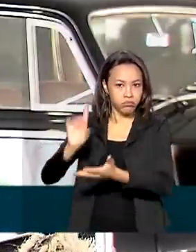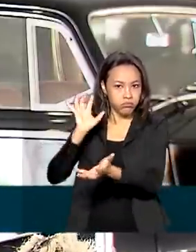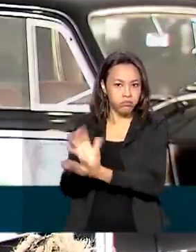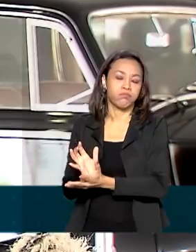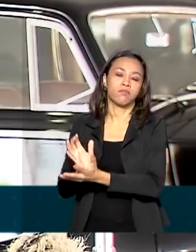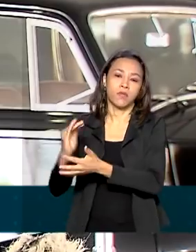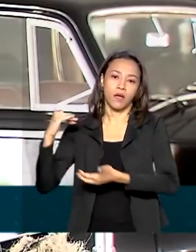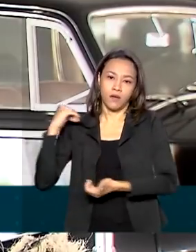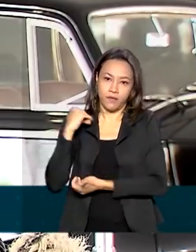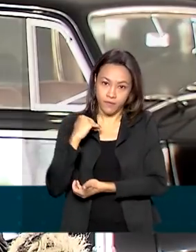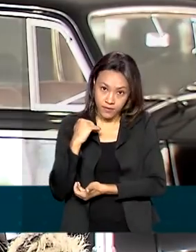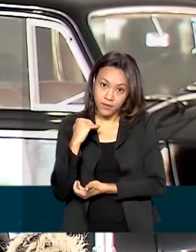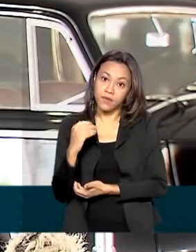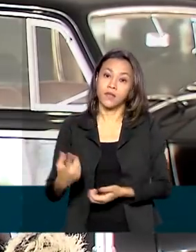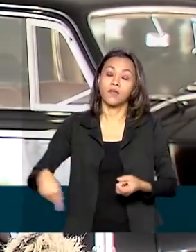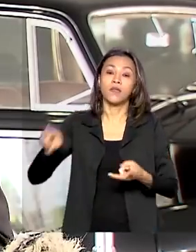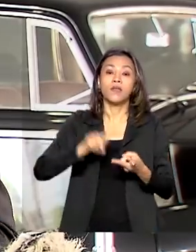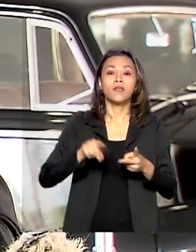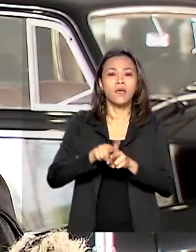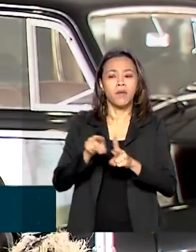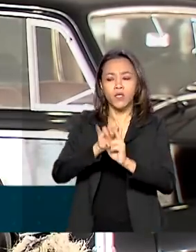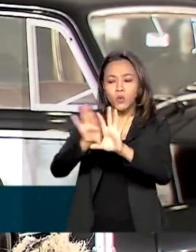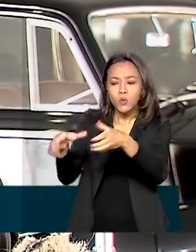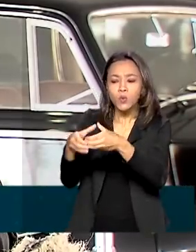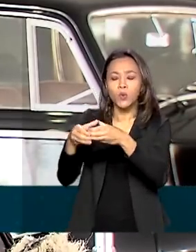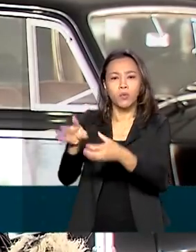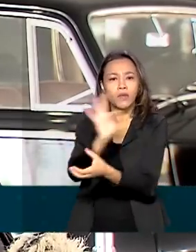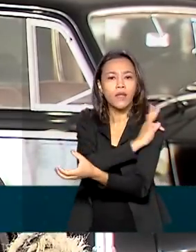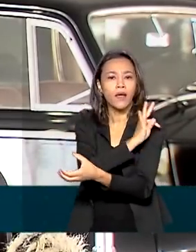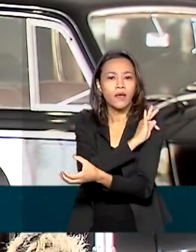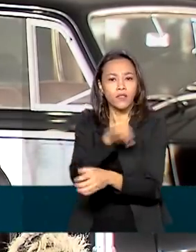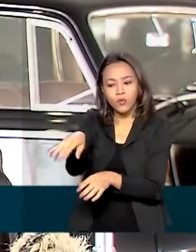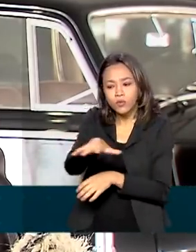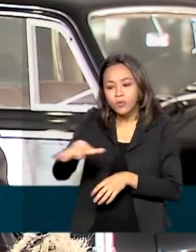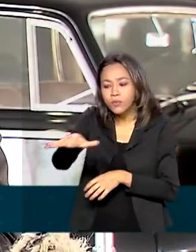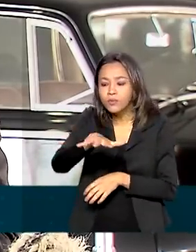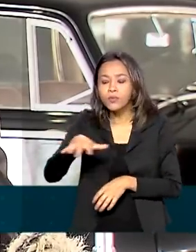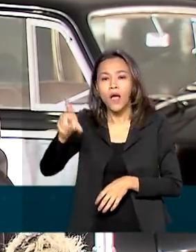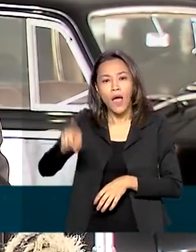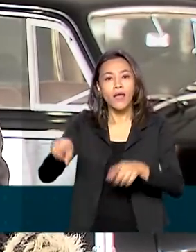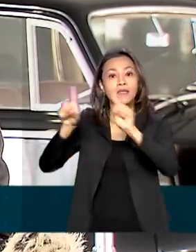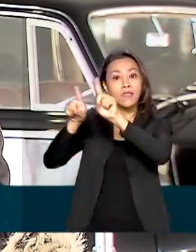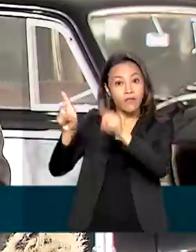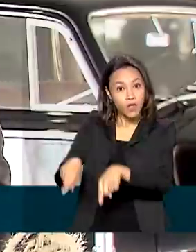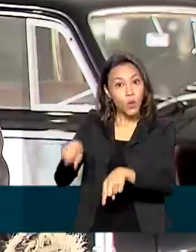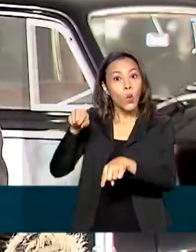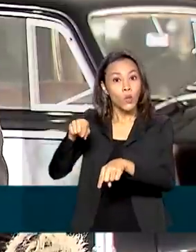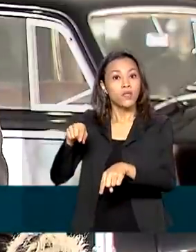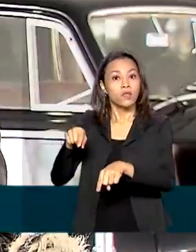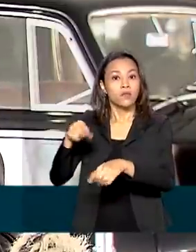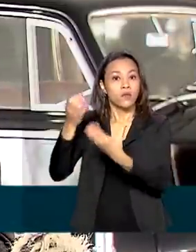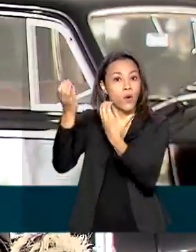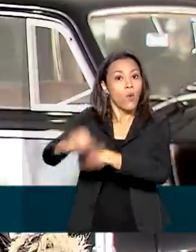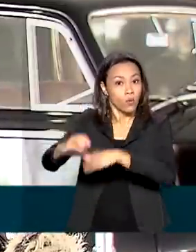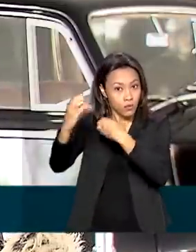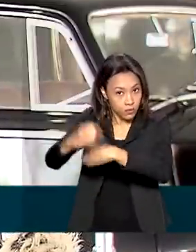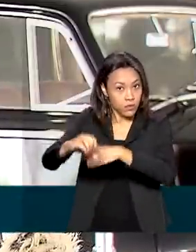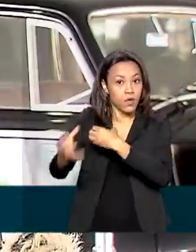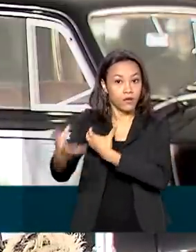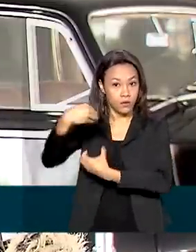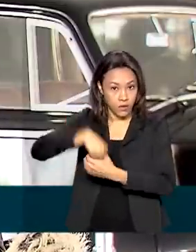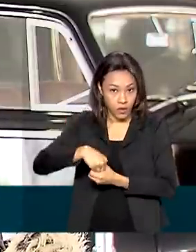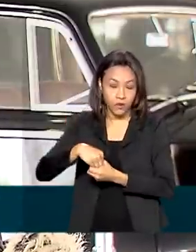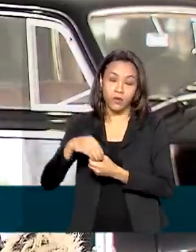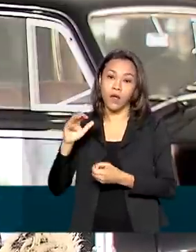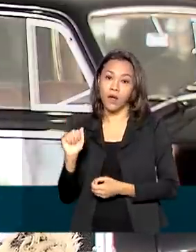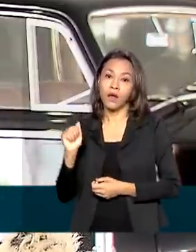posicionamento de toda a área técnica. E quando eu digo área técnica, são os servidores concursados da agência.